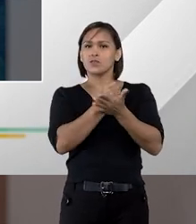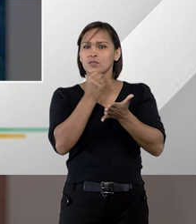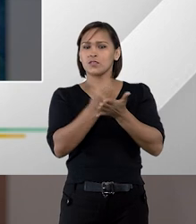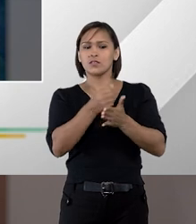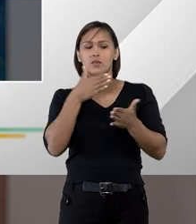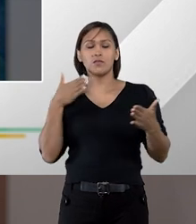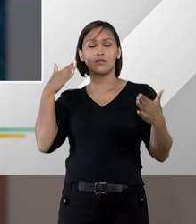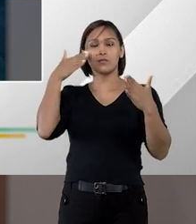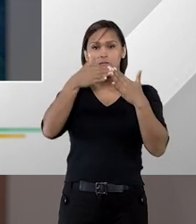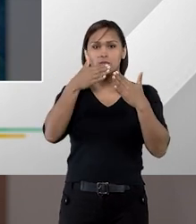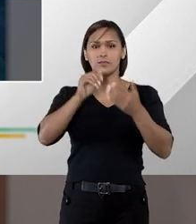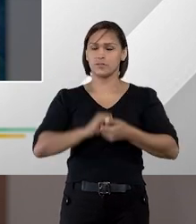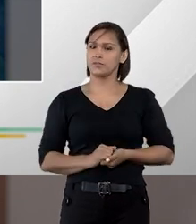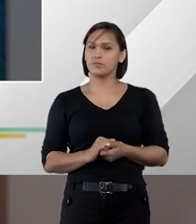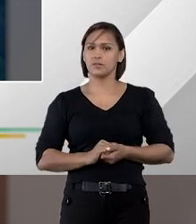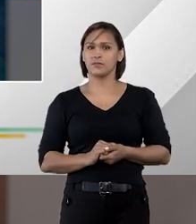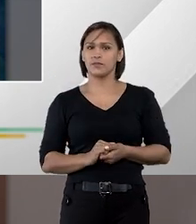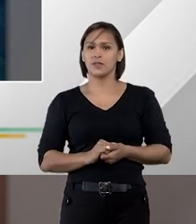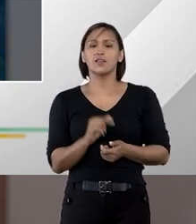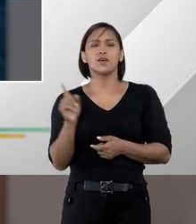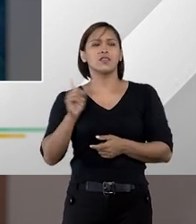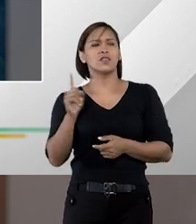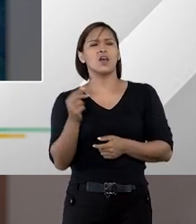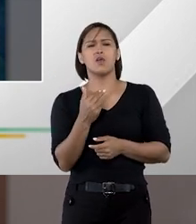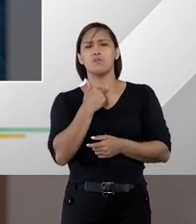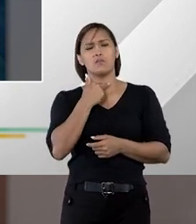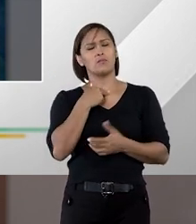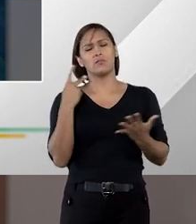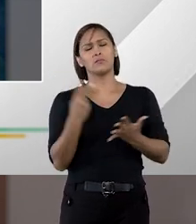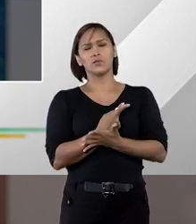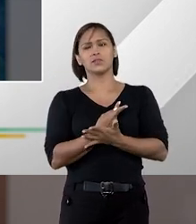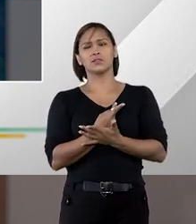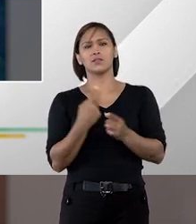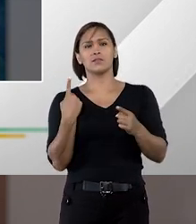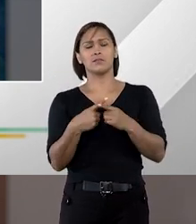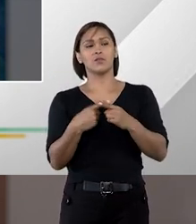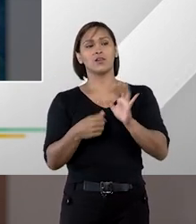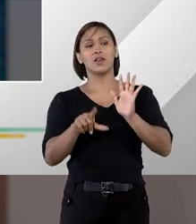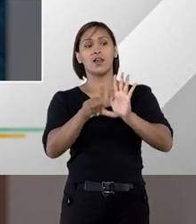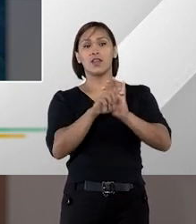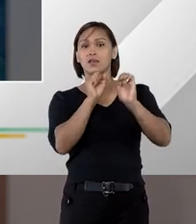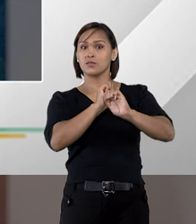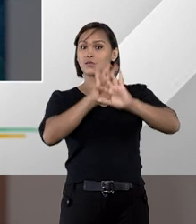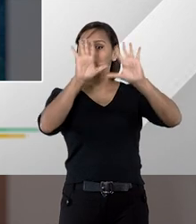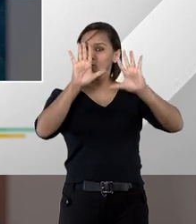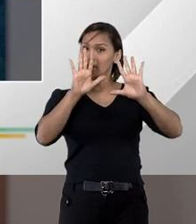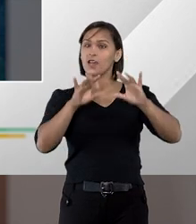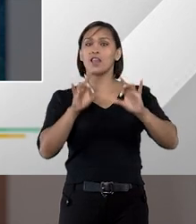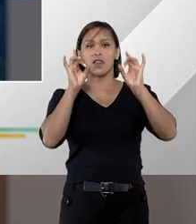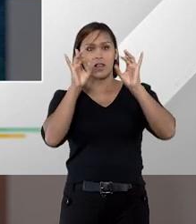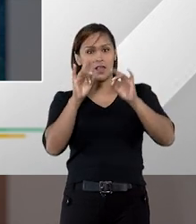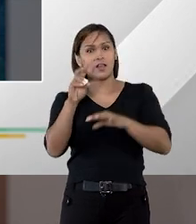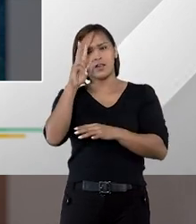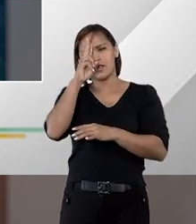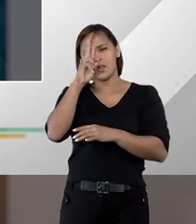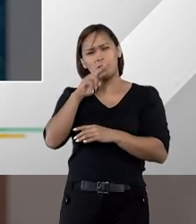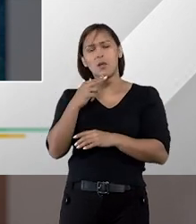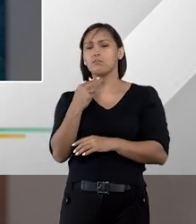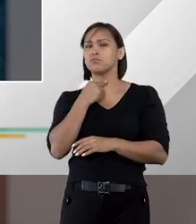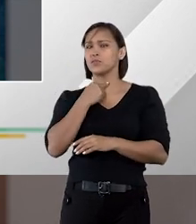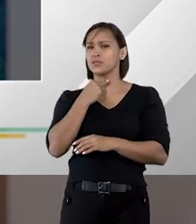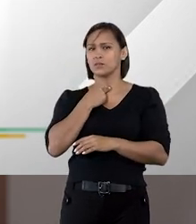contratação direta? Não, isso não tem como acontecer, porque a lei expressamente ressalva essa